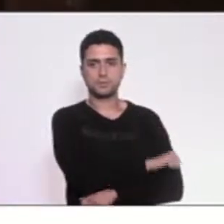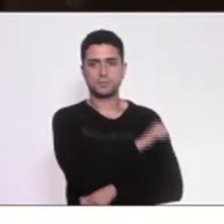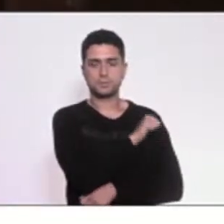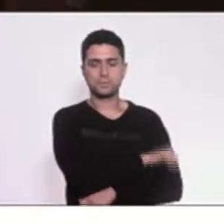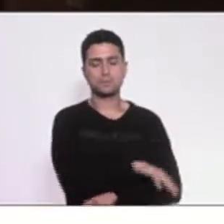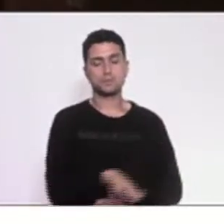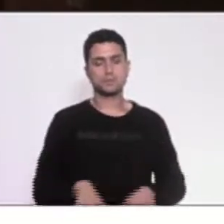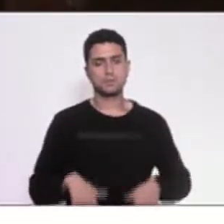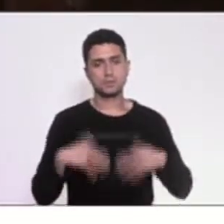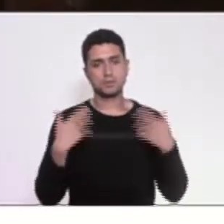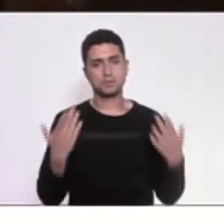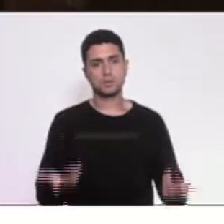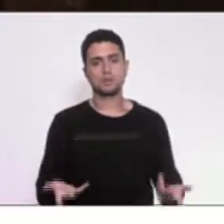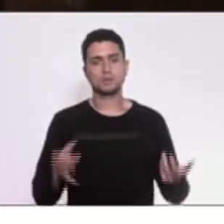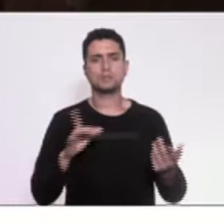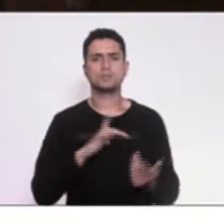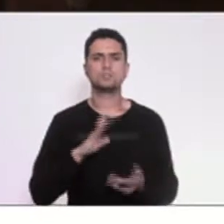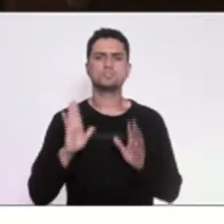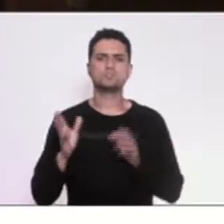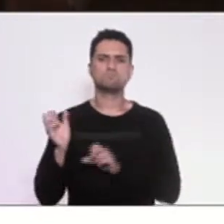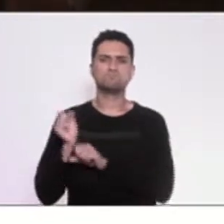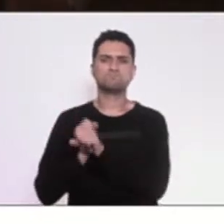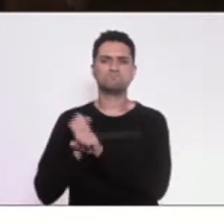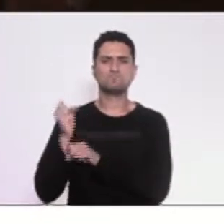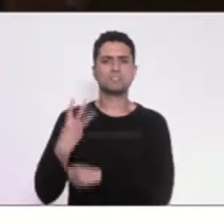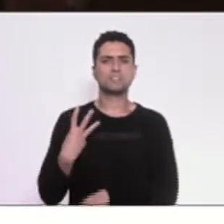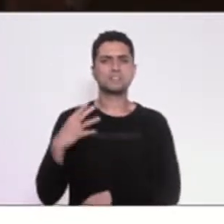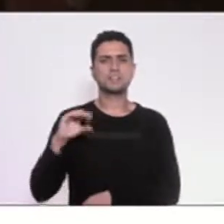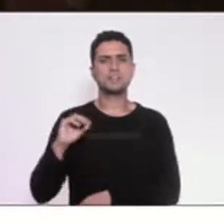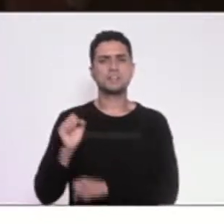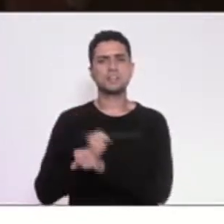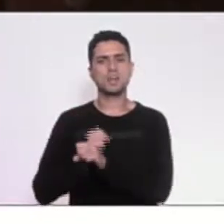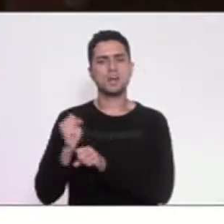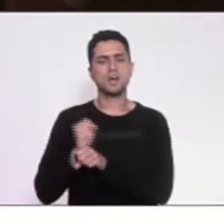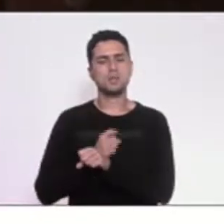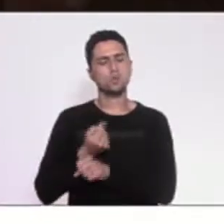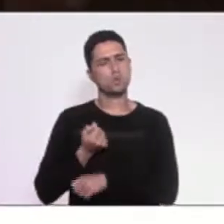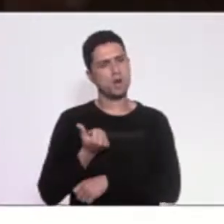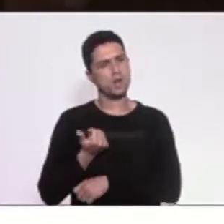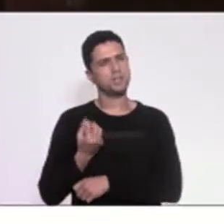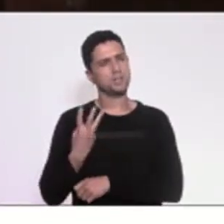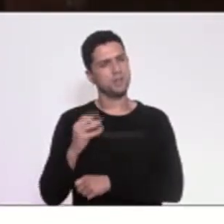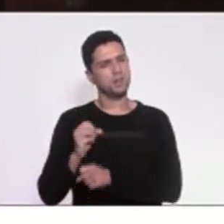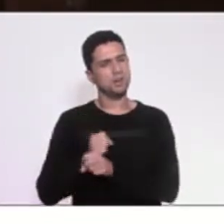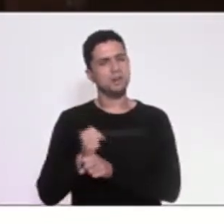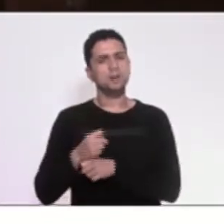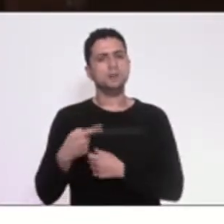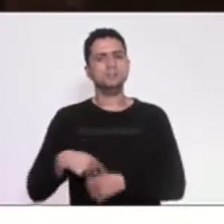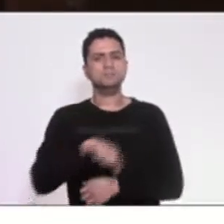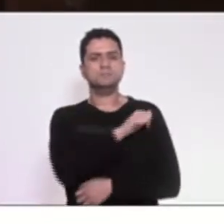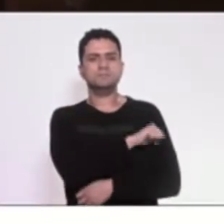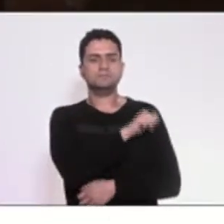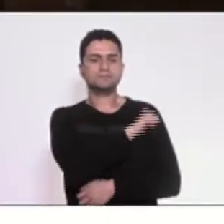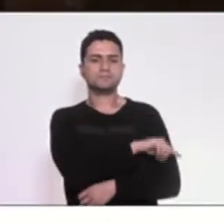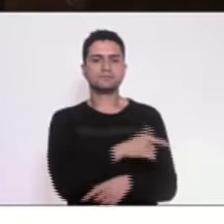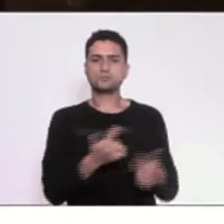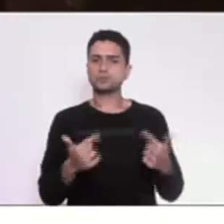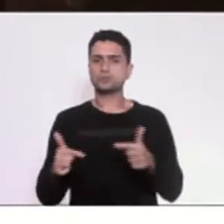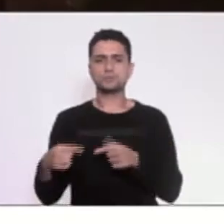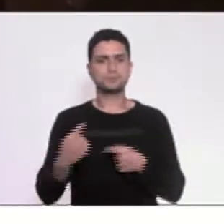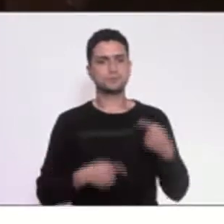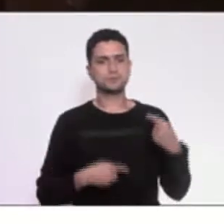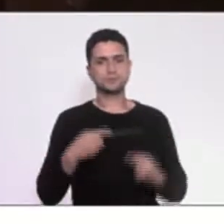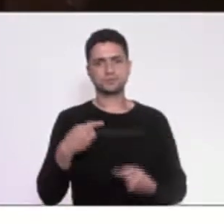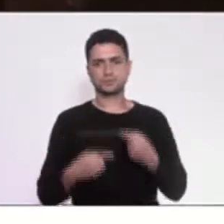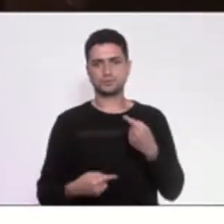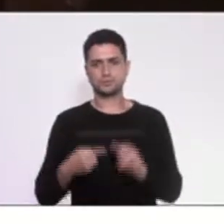portanto, durante 30 anos, quase 30 anos, o Rio de Janeiro deixou de ter políticas